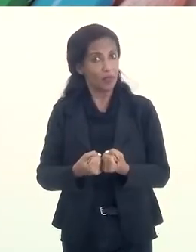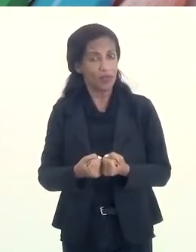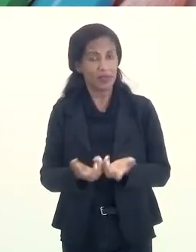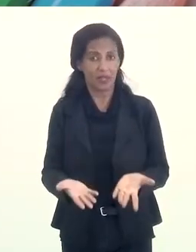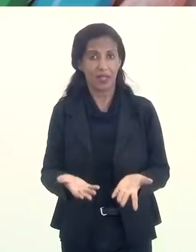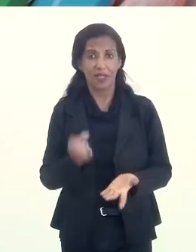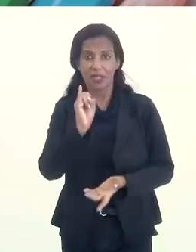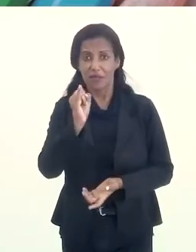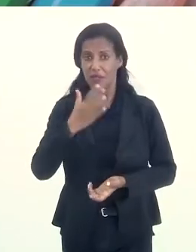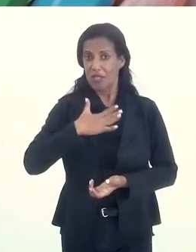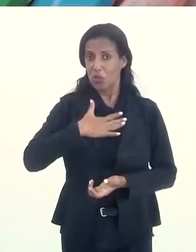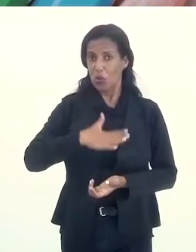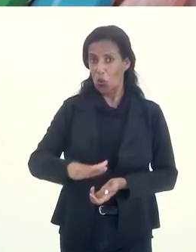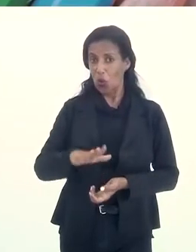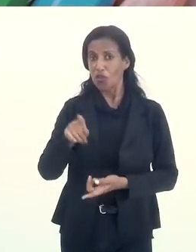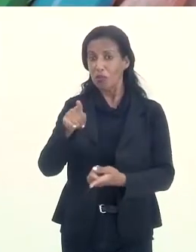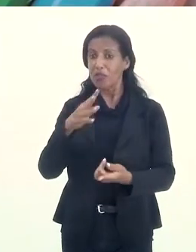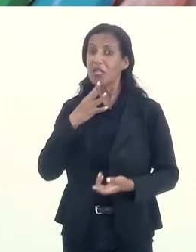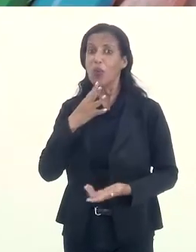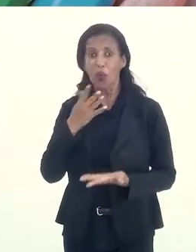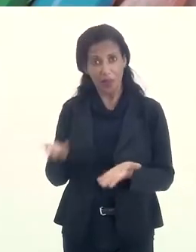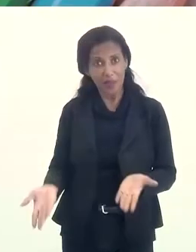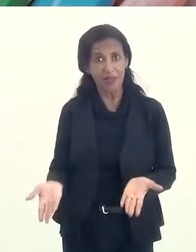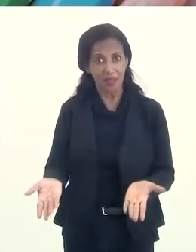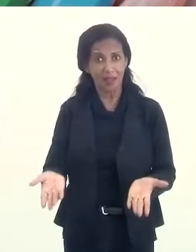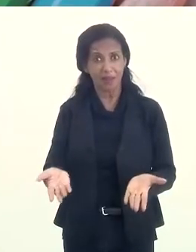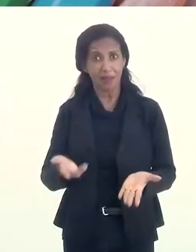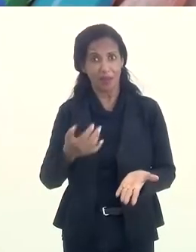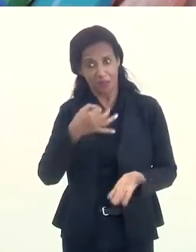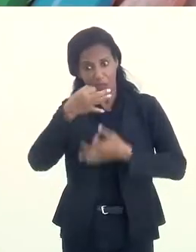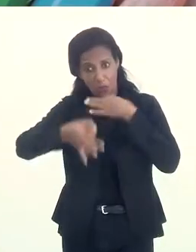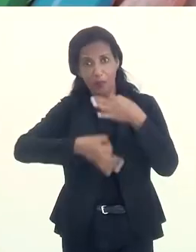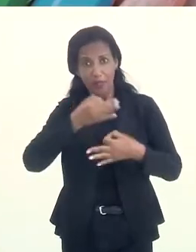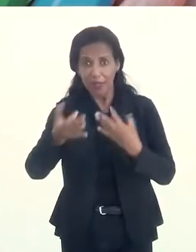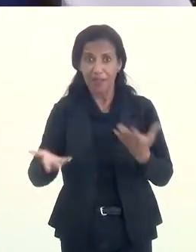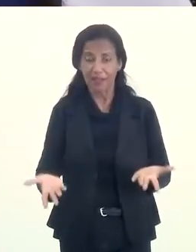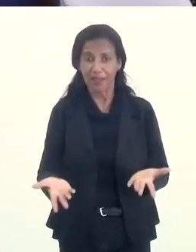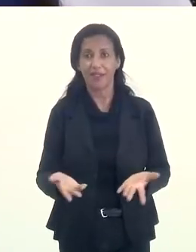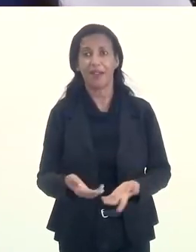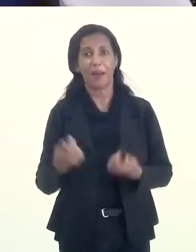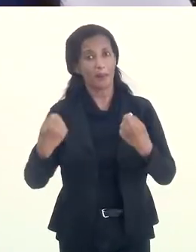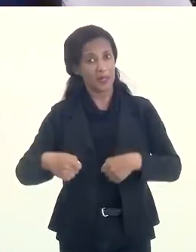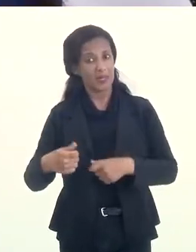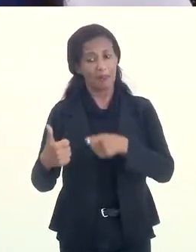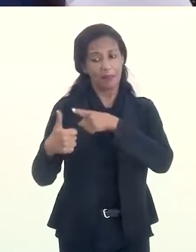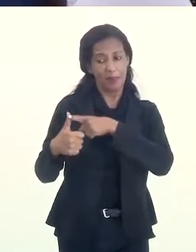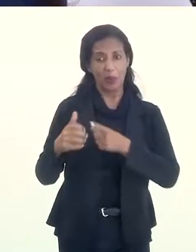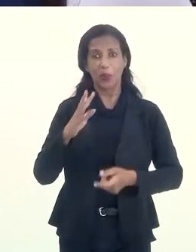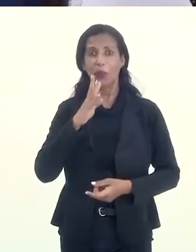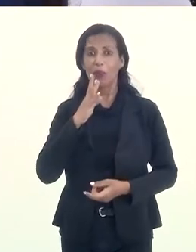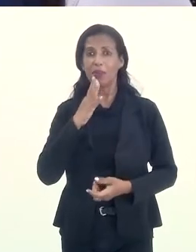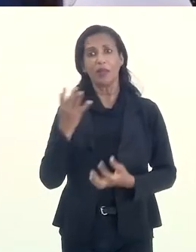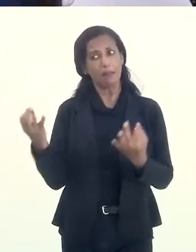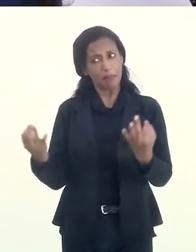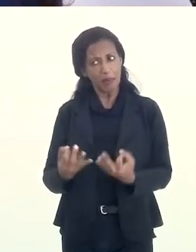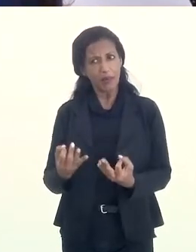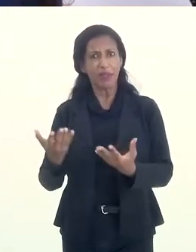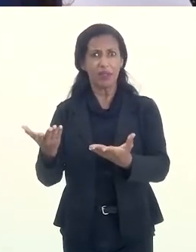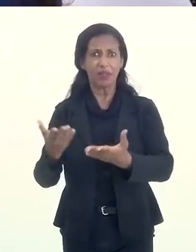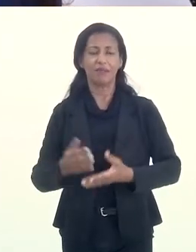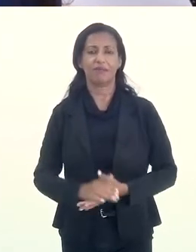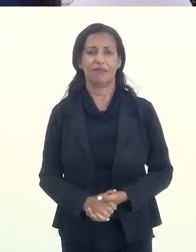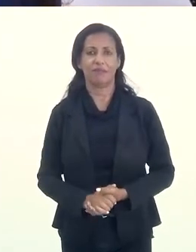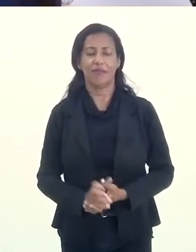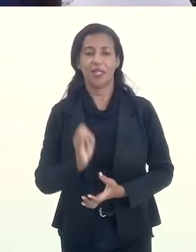Eu sempre digo isso. Porque se você não gosta, você tem que conhecer, nem que seja para reforçar seus argumentos, mas você precisa conhecer. Perfeito,